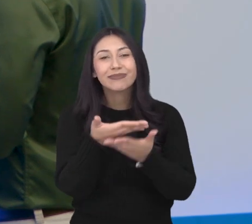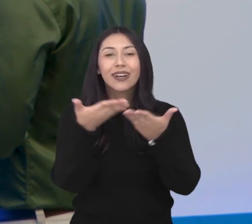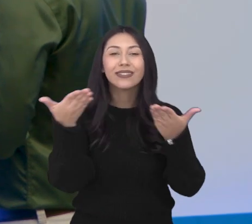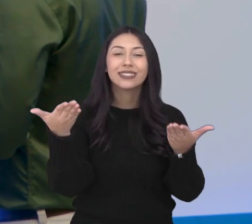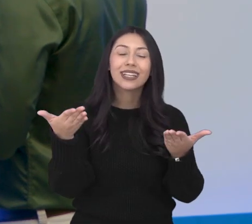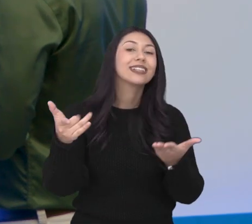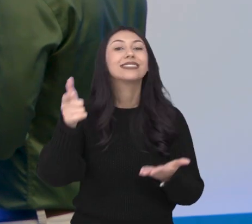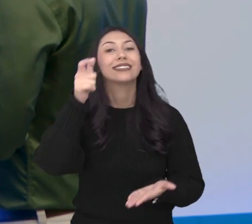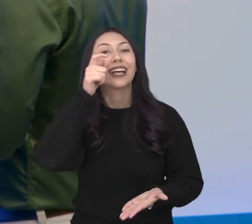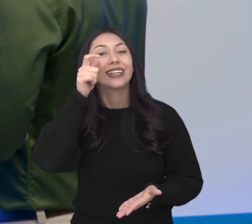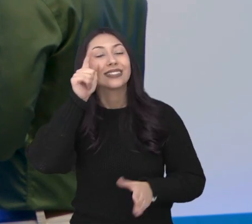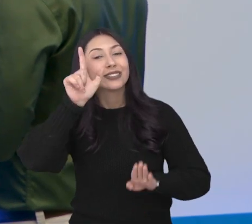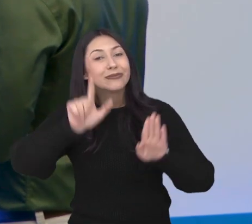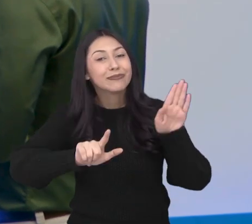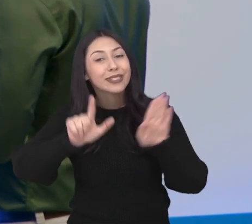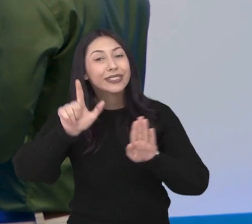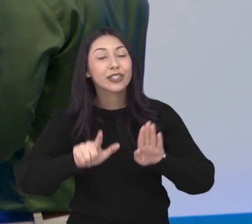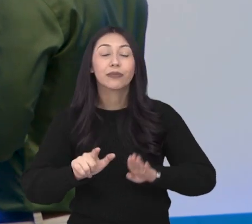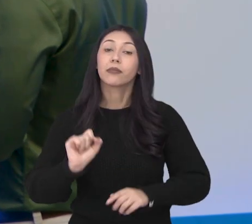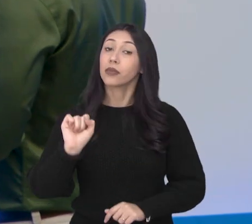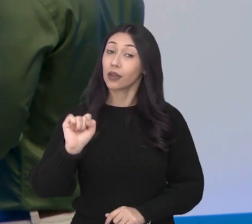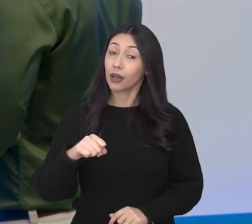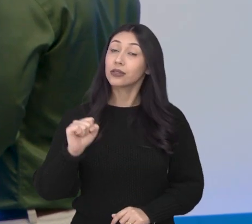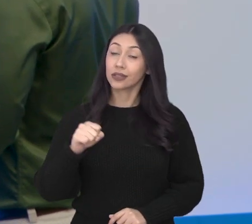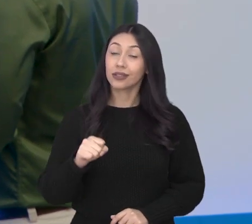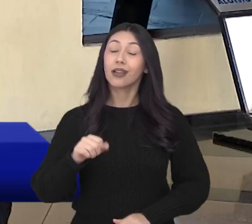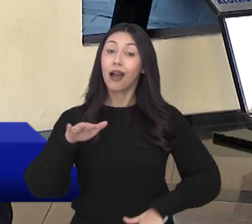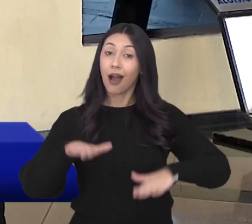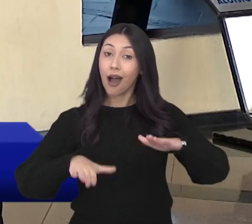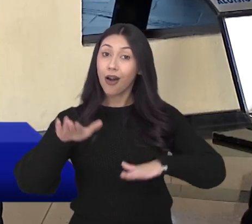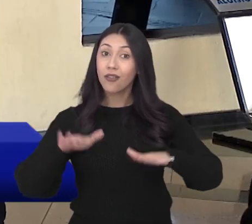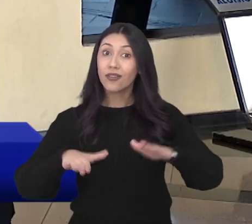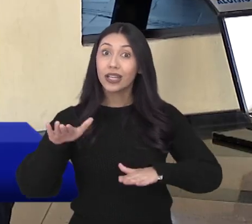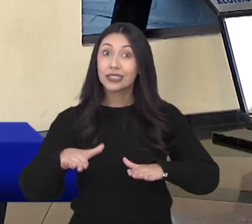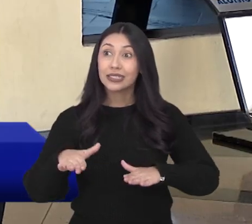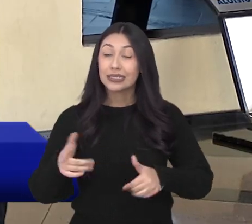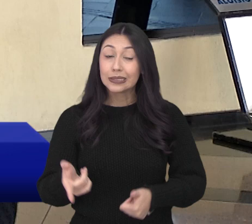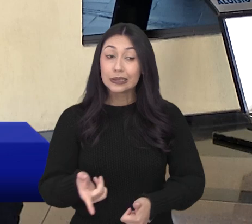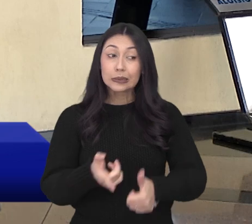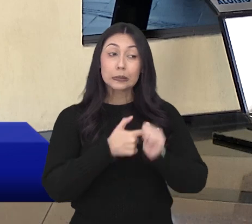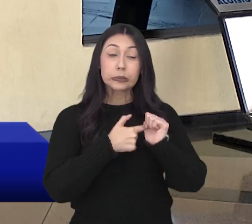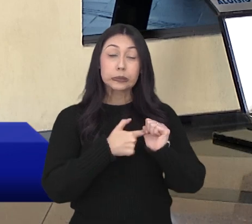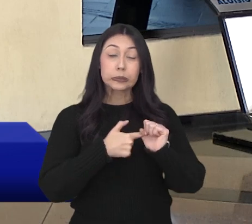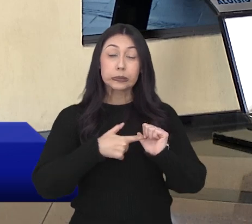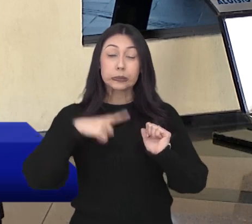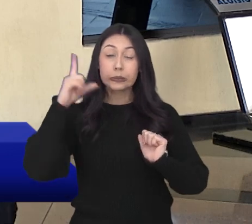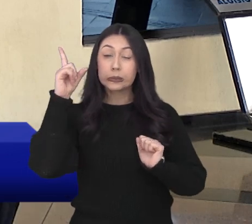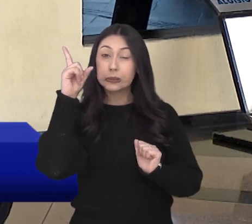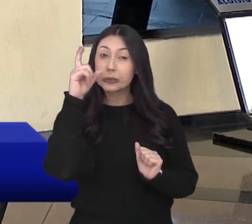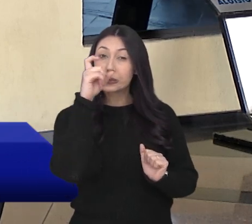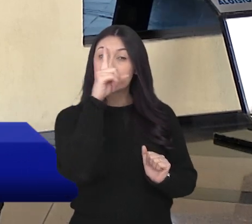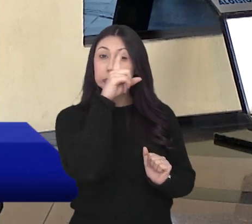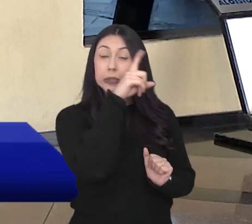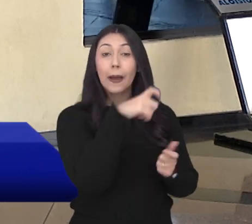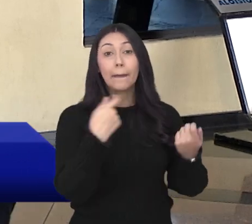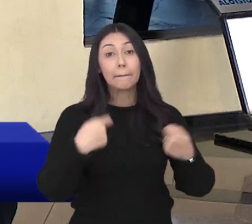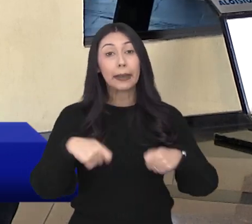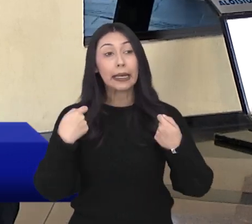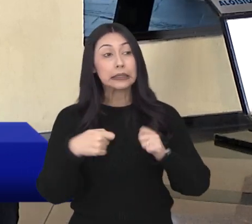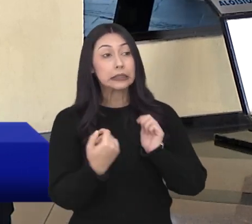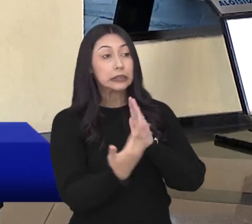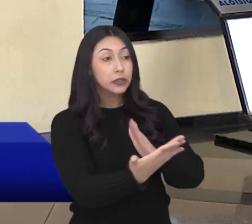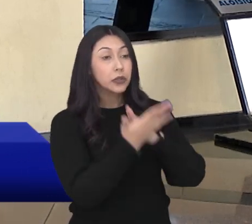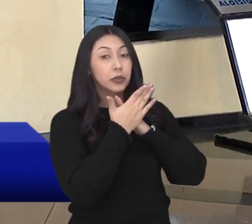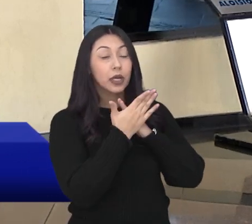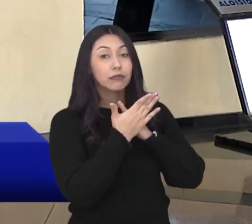Boa tarde para você, boa tarde a todos que acompanham o Boletim Legislativo. É isso mesmo, às vezes as contas apertam ali, ficam no vermelho, as